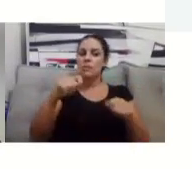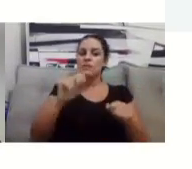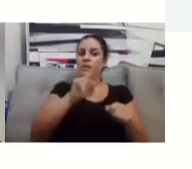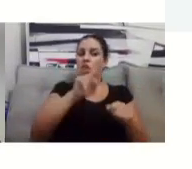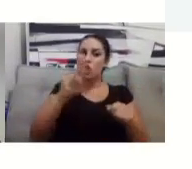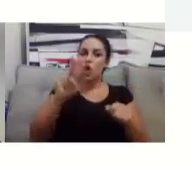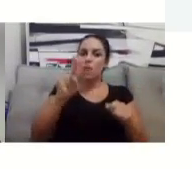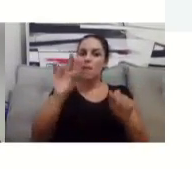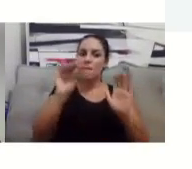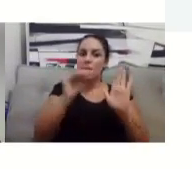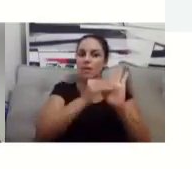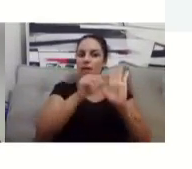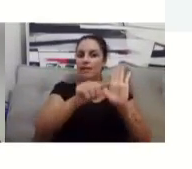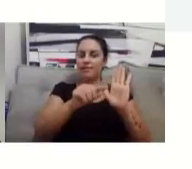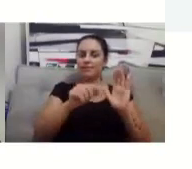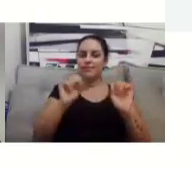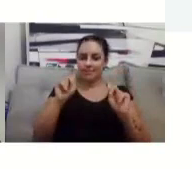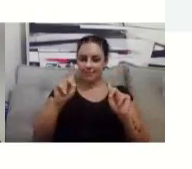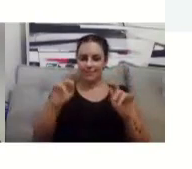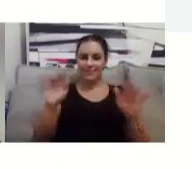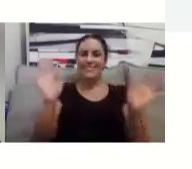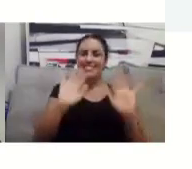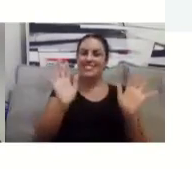Tchau, gente. Até mais.